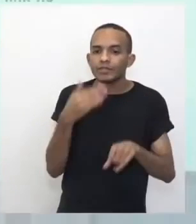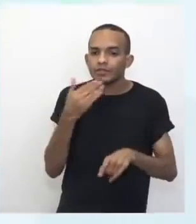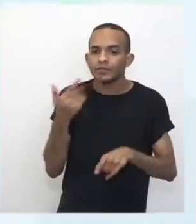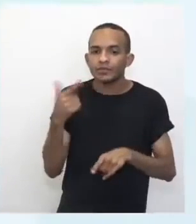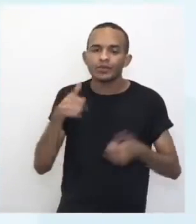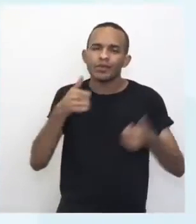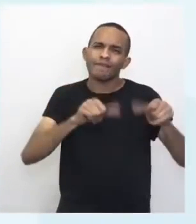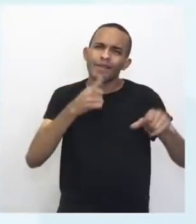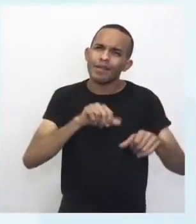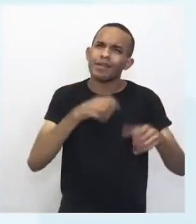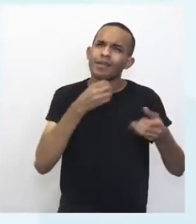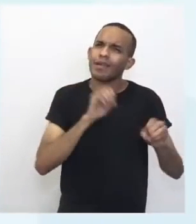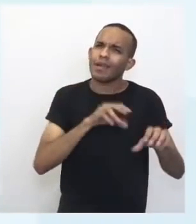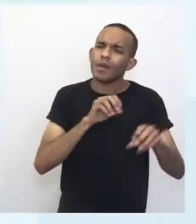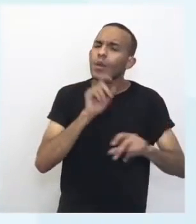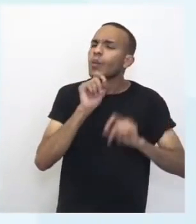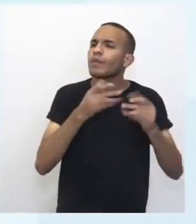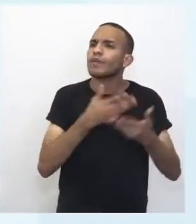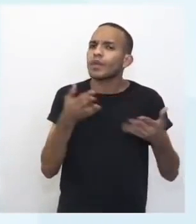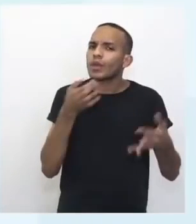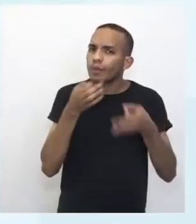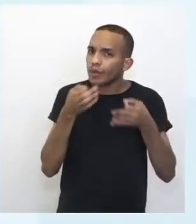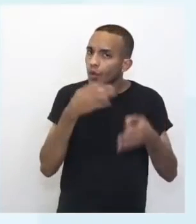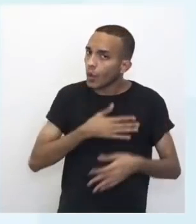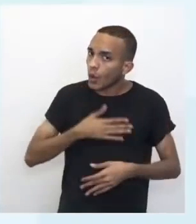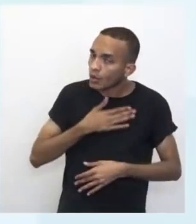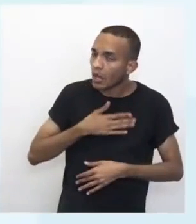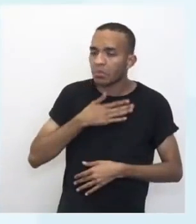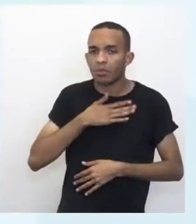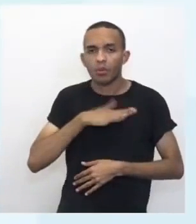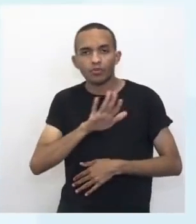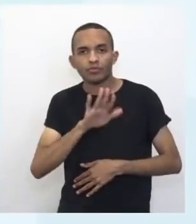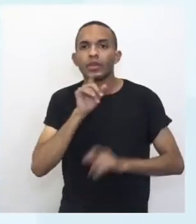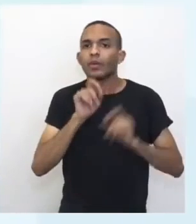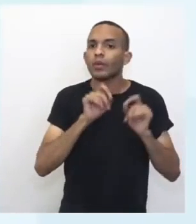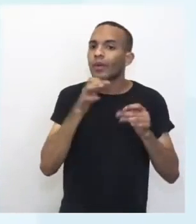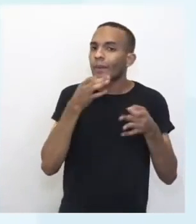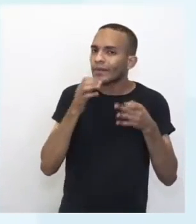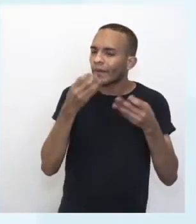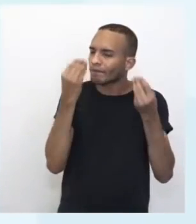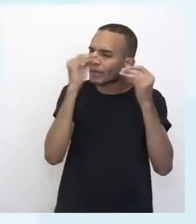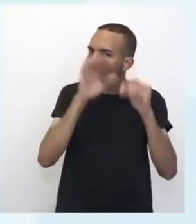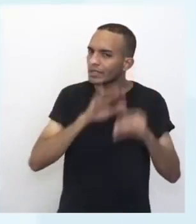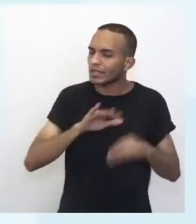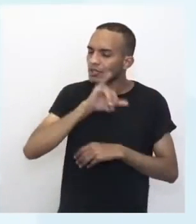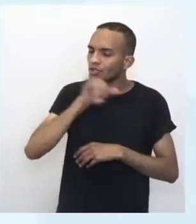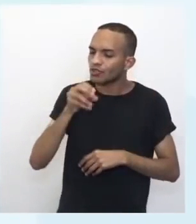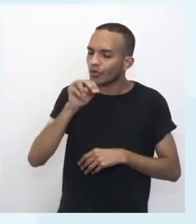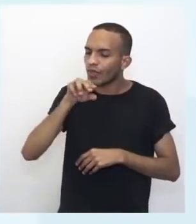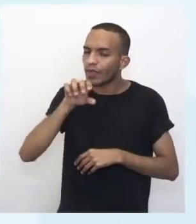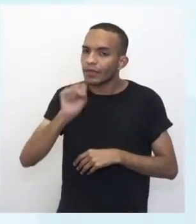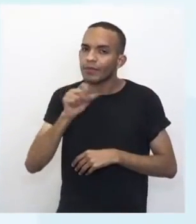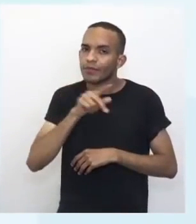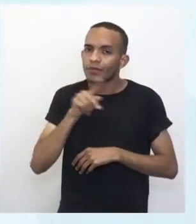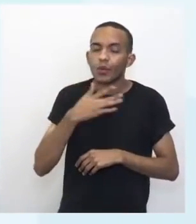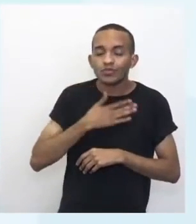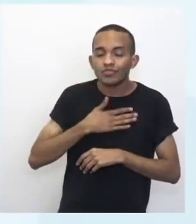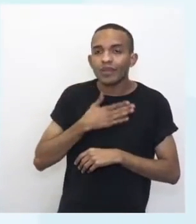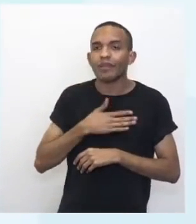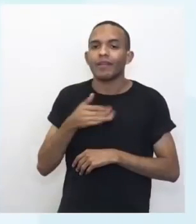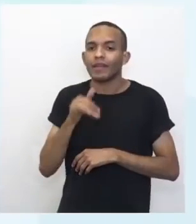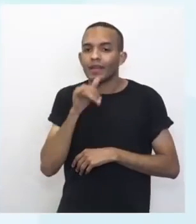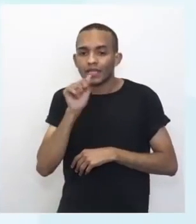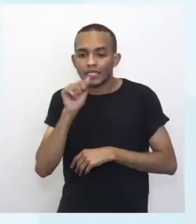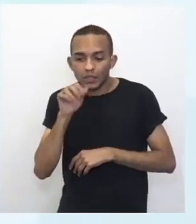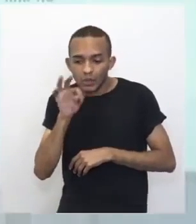avalinha a nossa aula. O que vocês acharam, gostaram ou não? Se gostaram da aula, coloca lá, professor Jonas, gostei. Não gostou, fala, ô professor